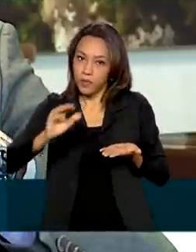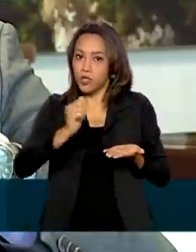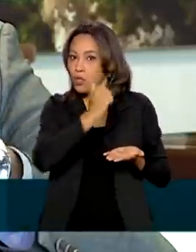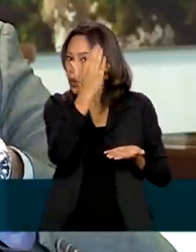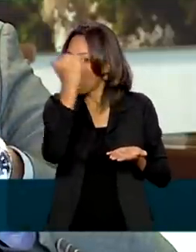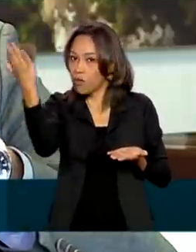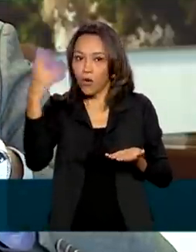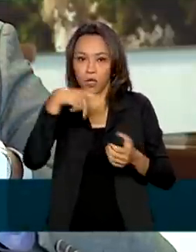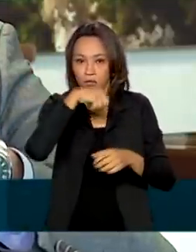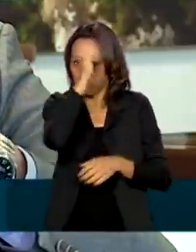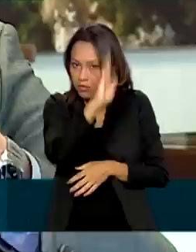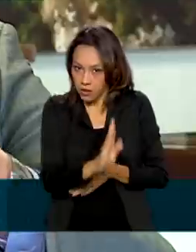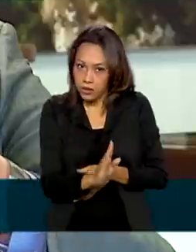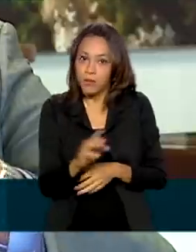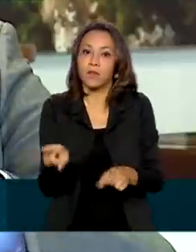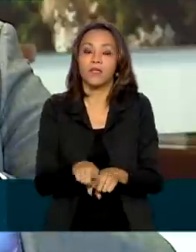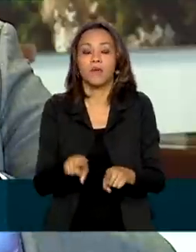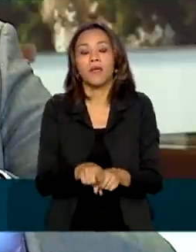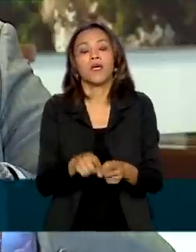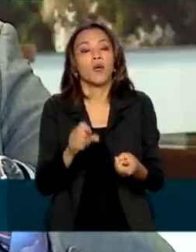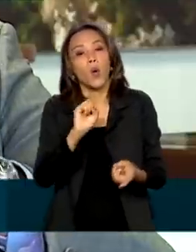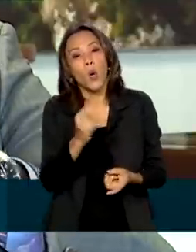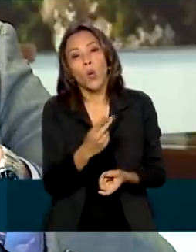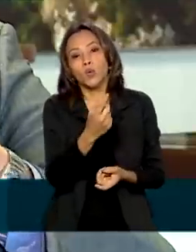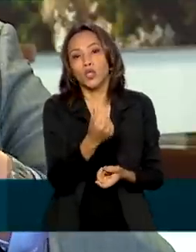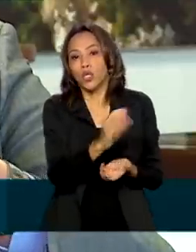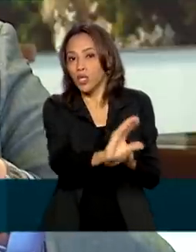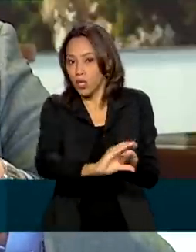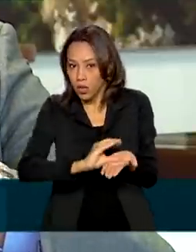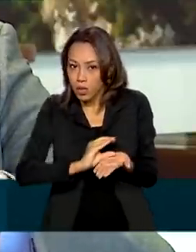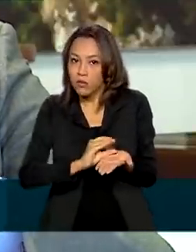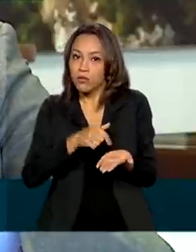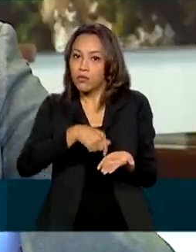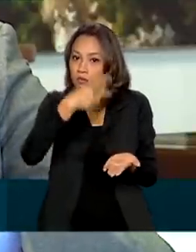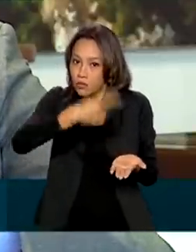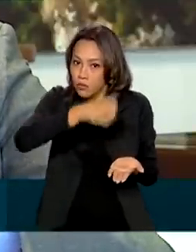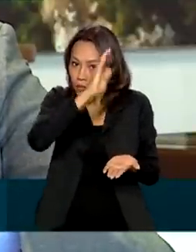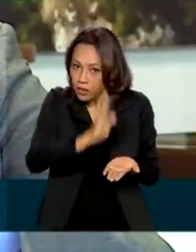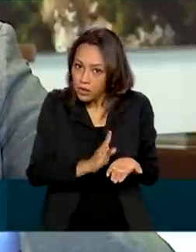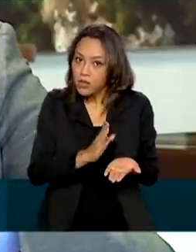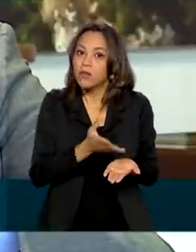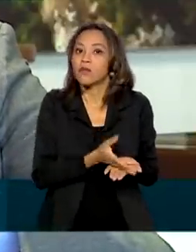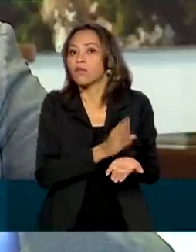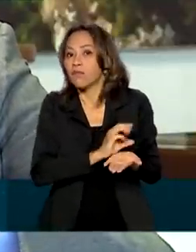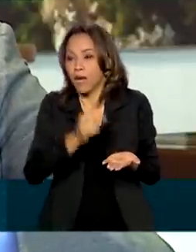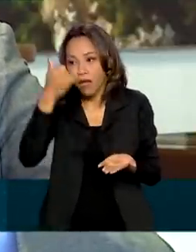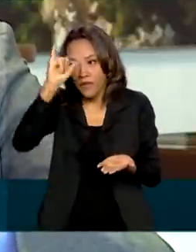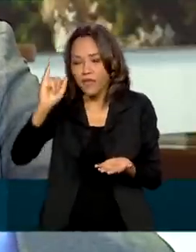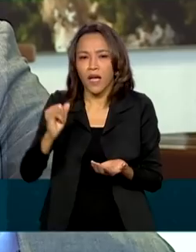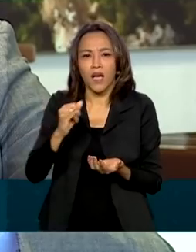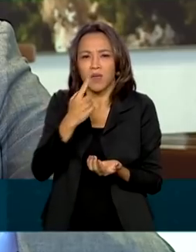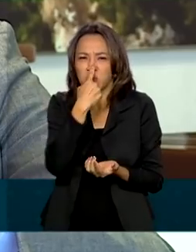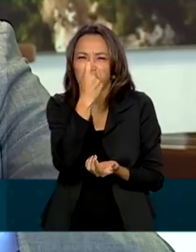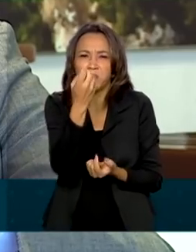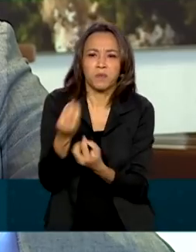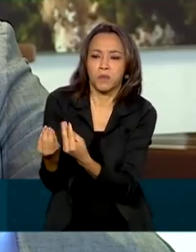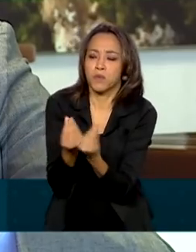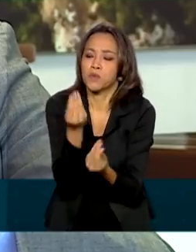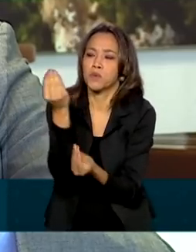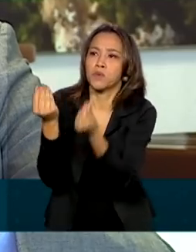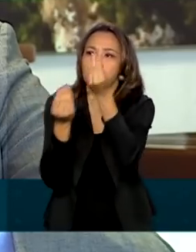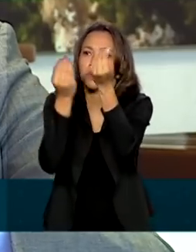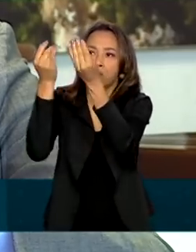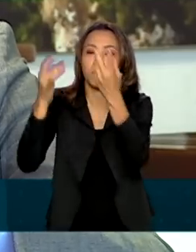créditos que o Brasil tenha recebido em razão das emissões evitadas de carbono na atmosfera ou até